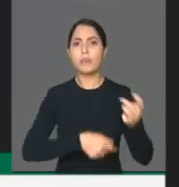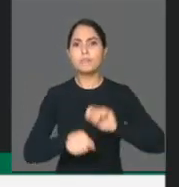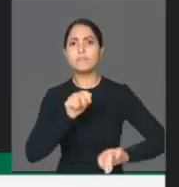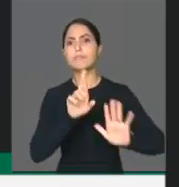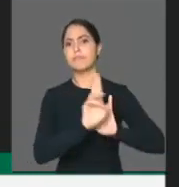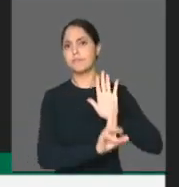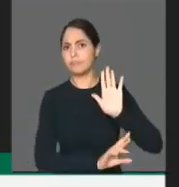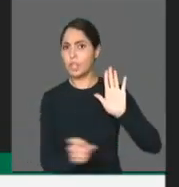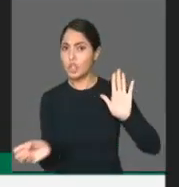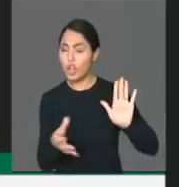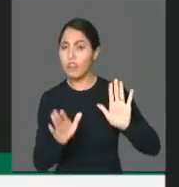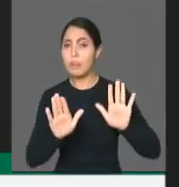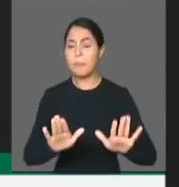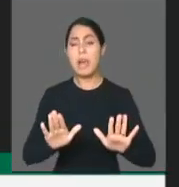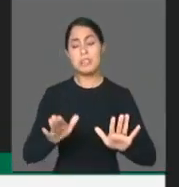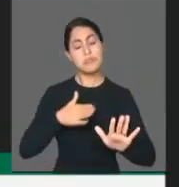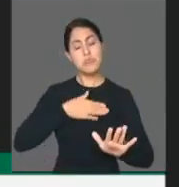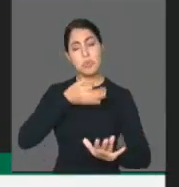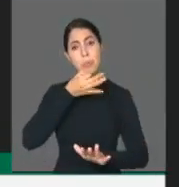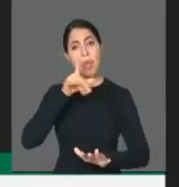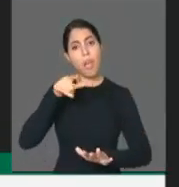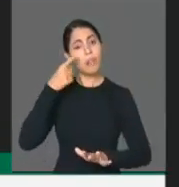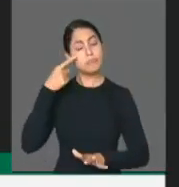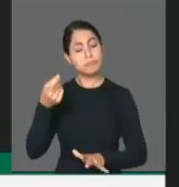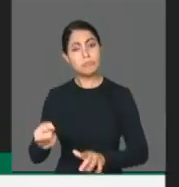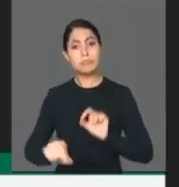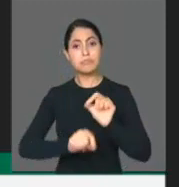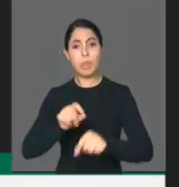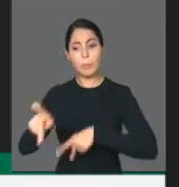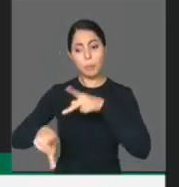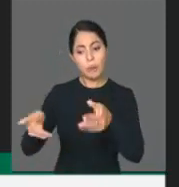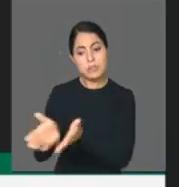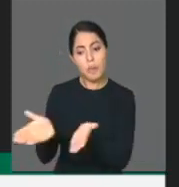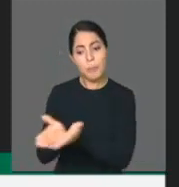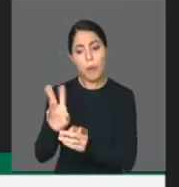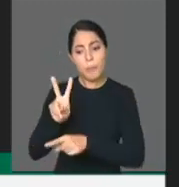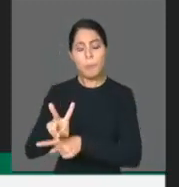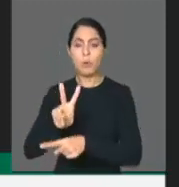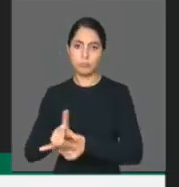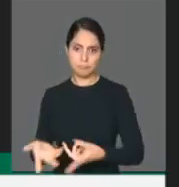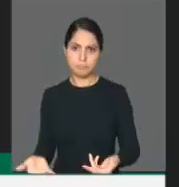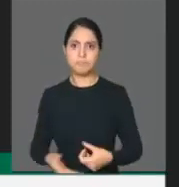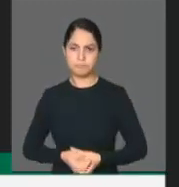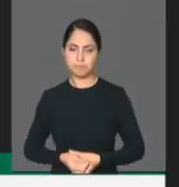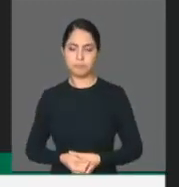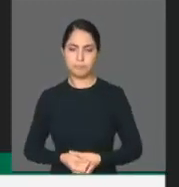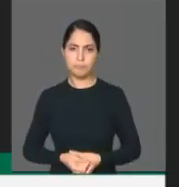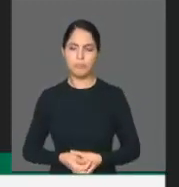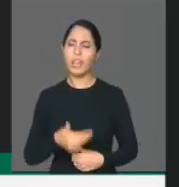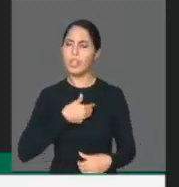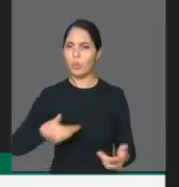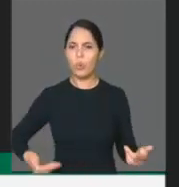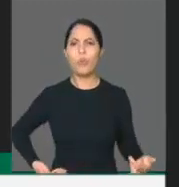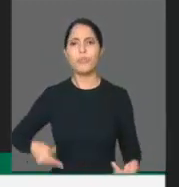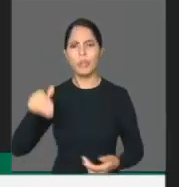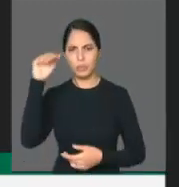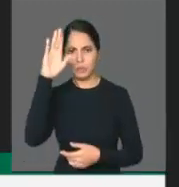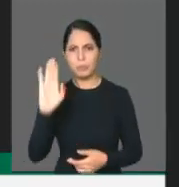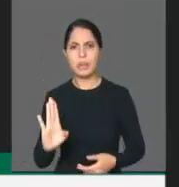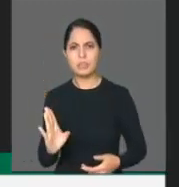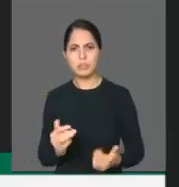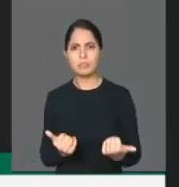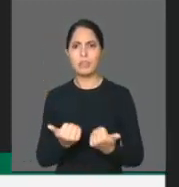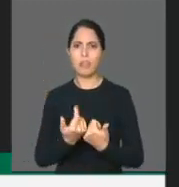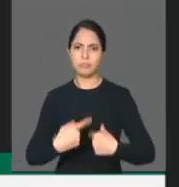interessante para poder proteger os mais pobres e o governo está aliado com a ideia da proteção dos mais pobres e dos